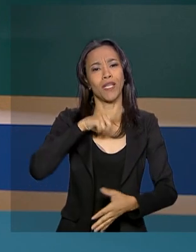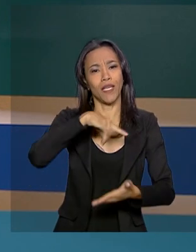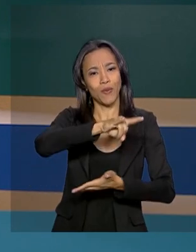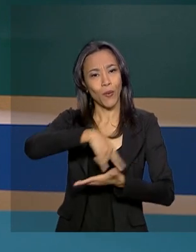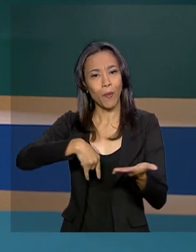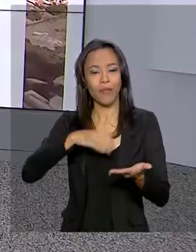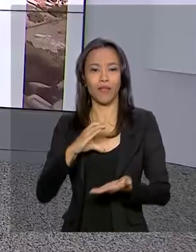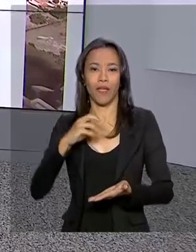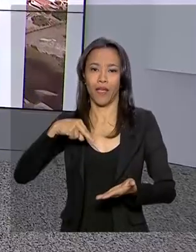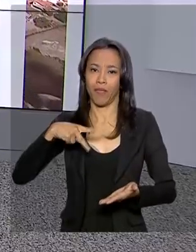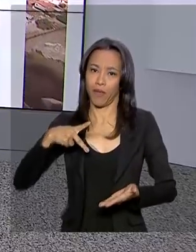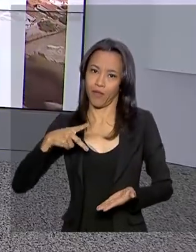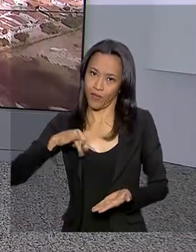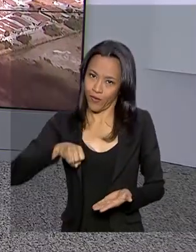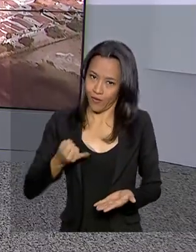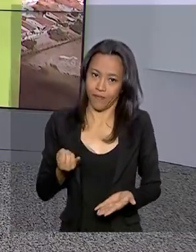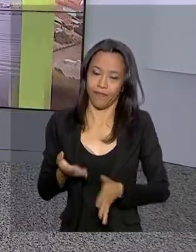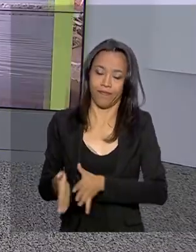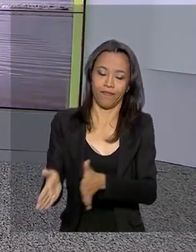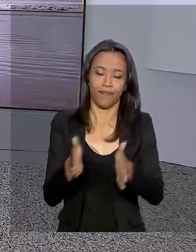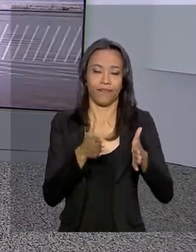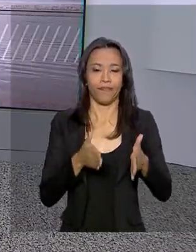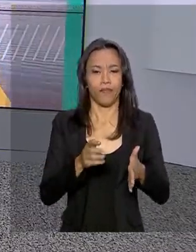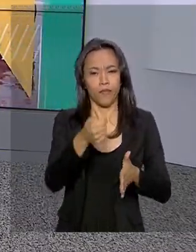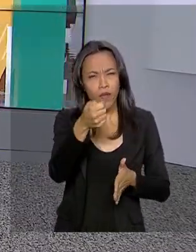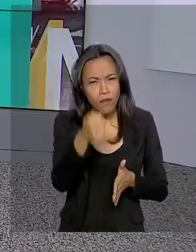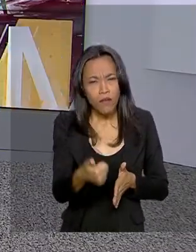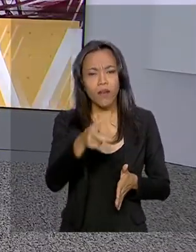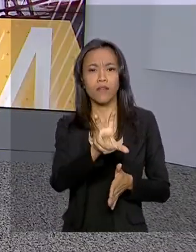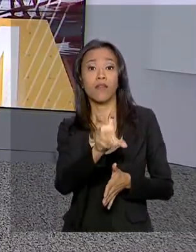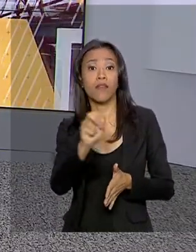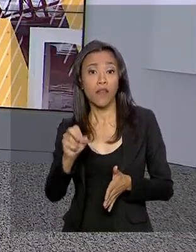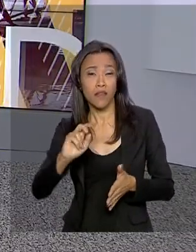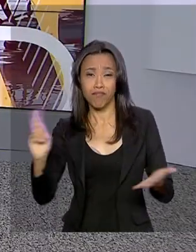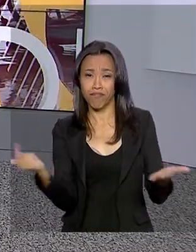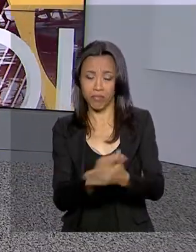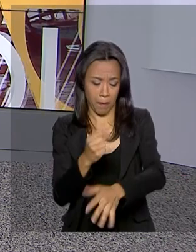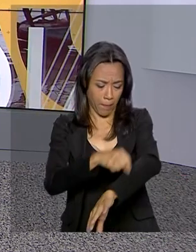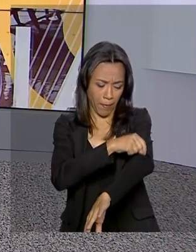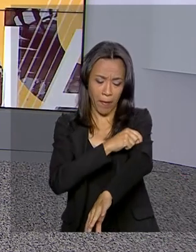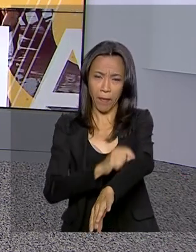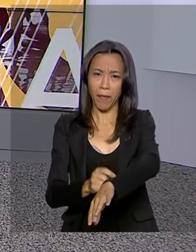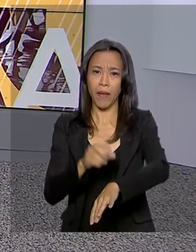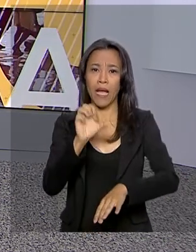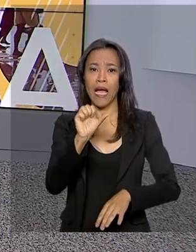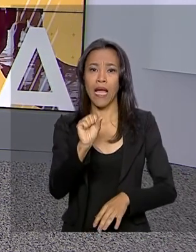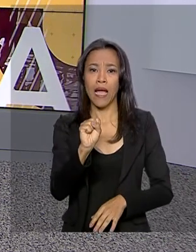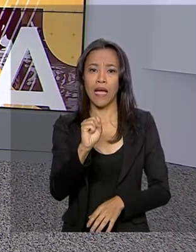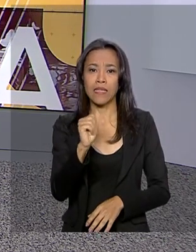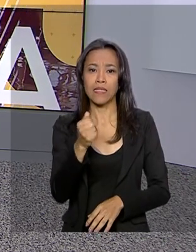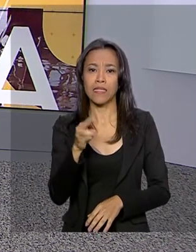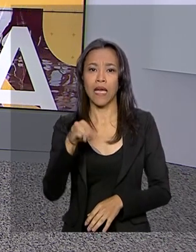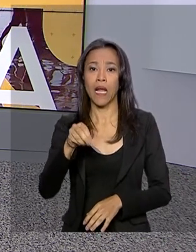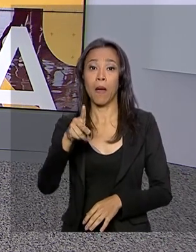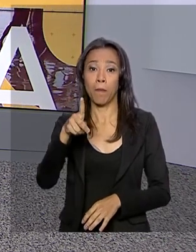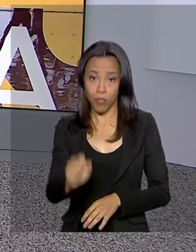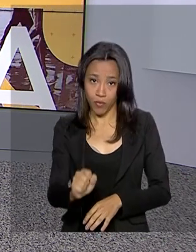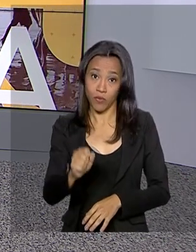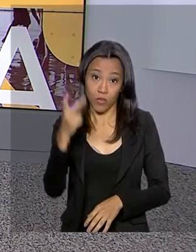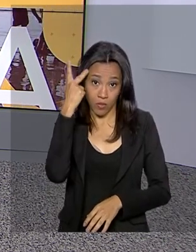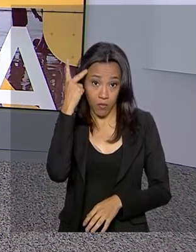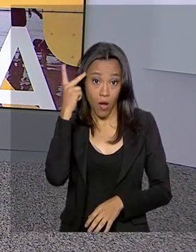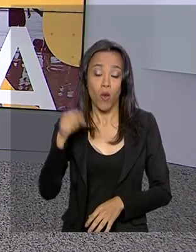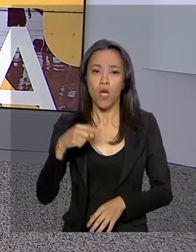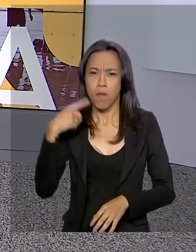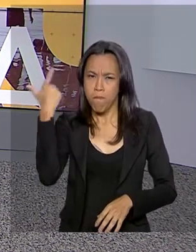CNPJ. Com quase 500 casos de sarampo confirmados em São Paulo, o governo do estado decidiu intensificar a